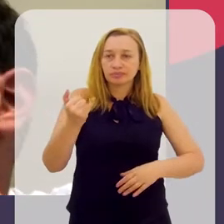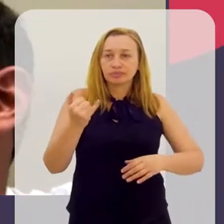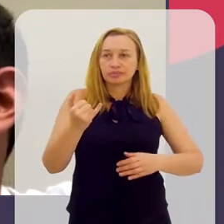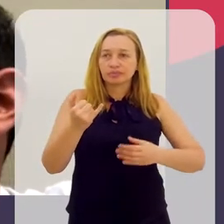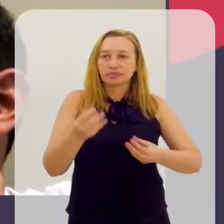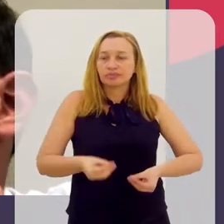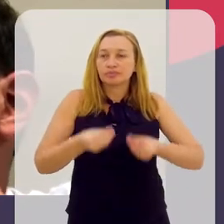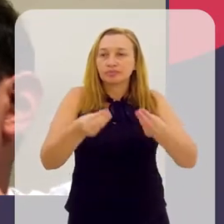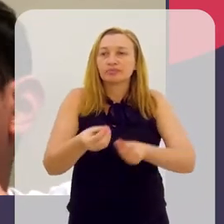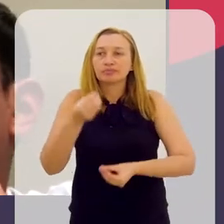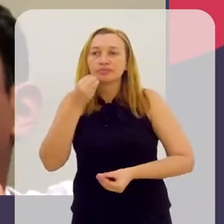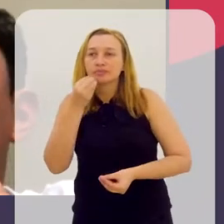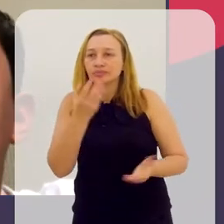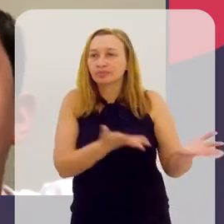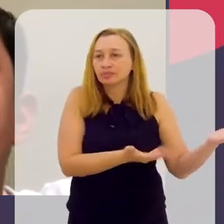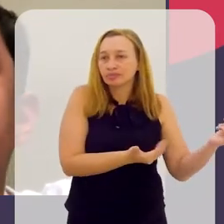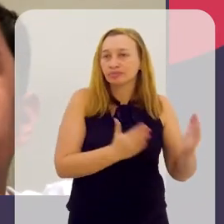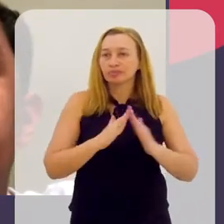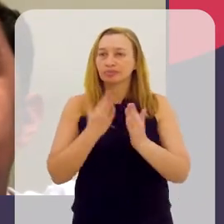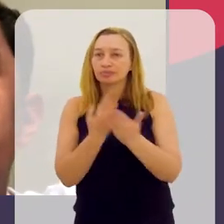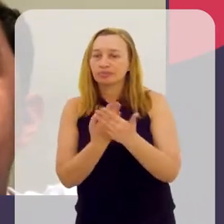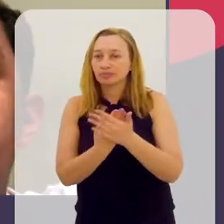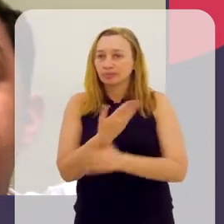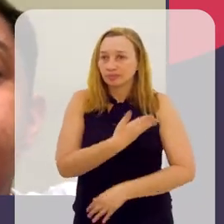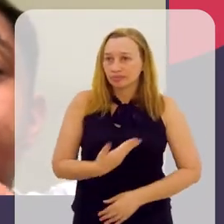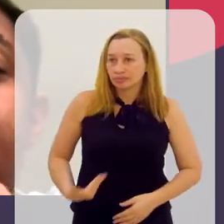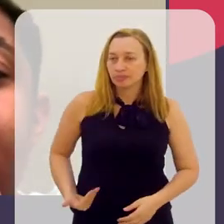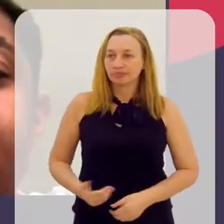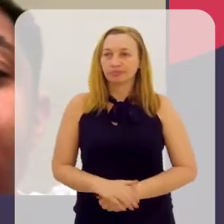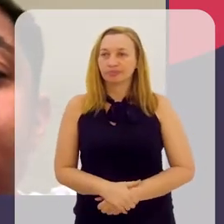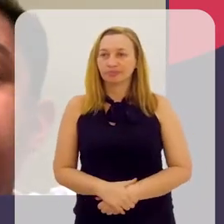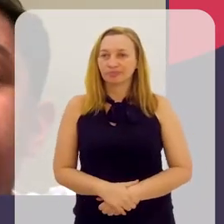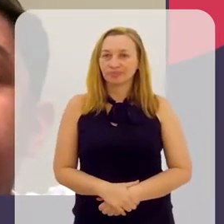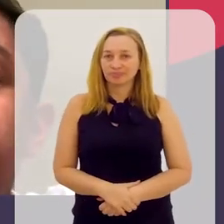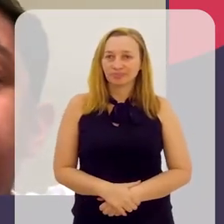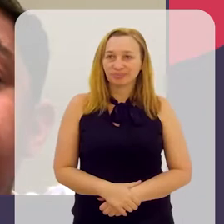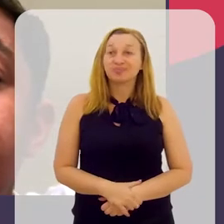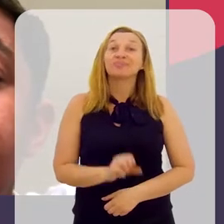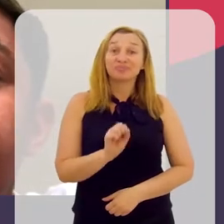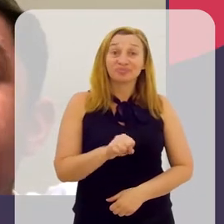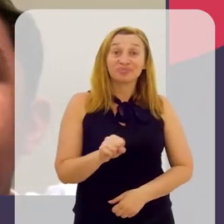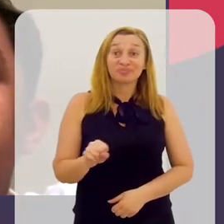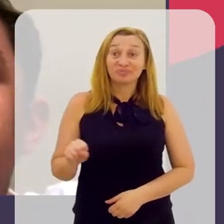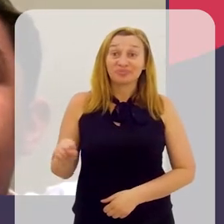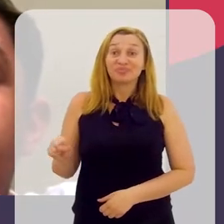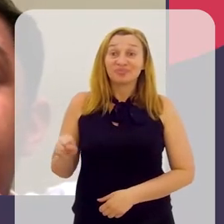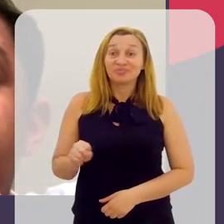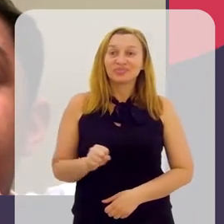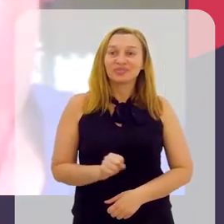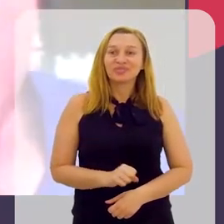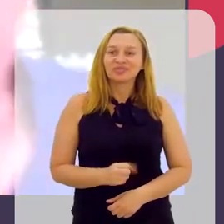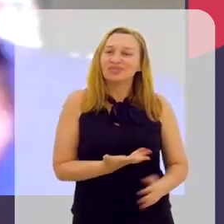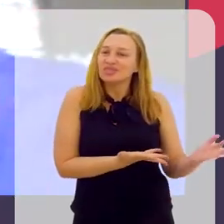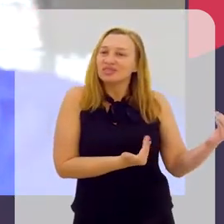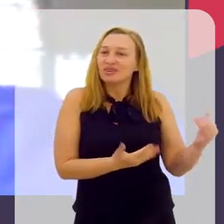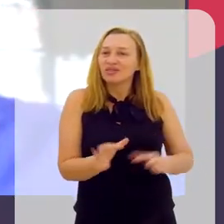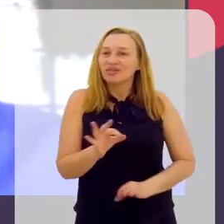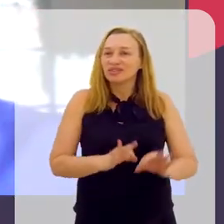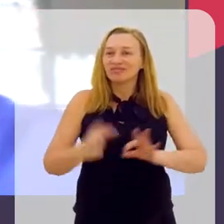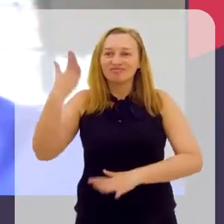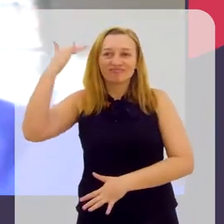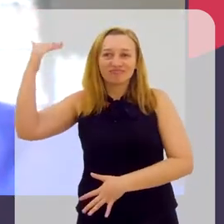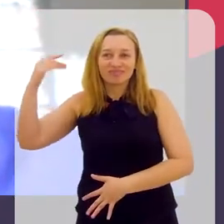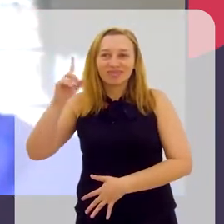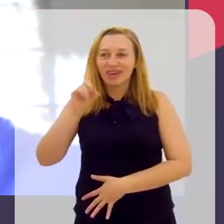levar oportunidades aos jovens da escola pública? Sim, claro. Os jovens